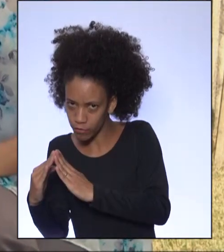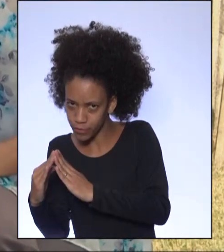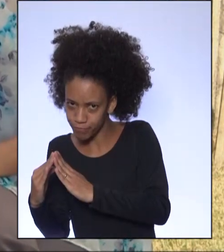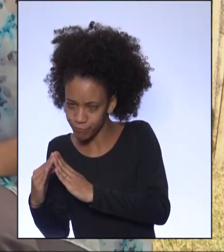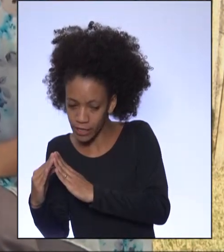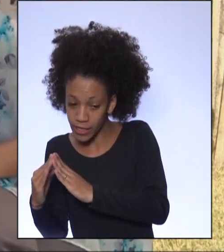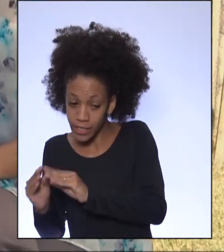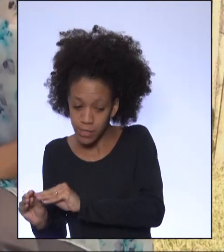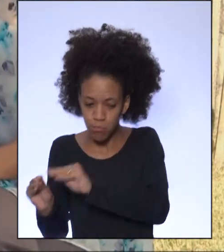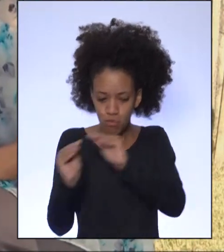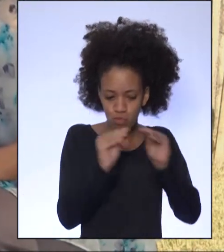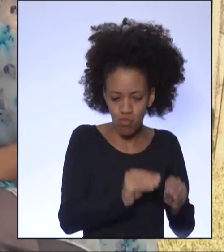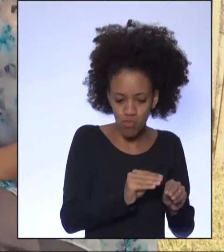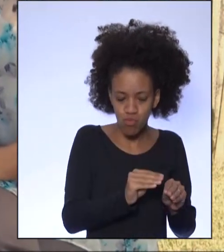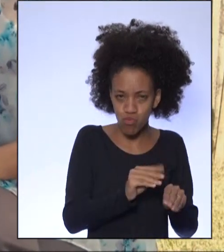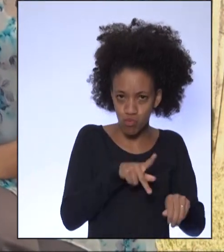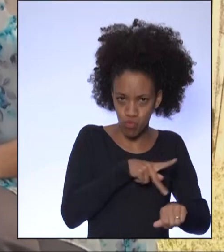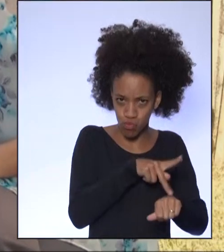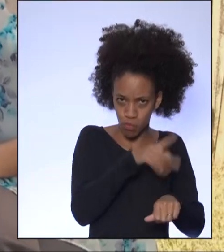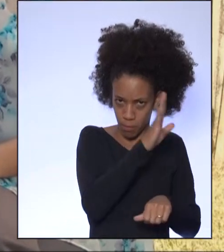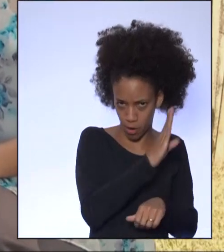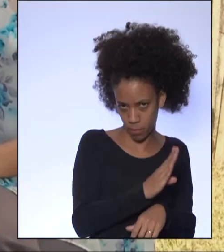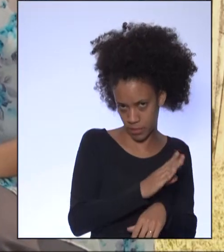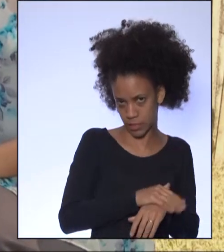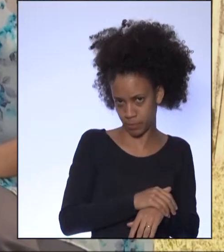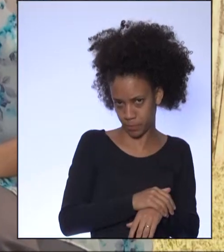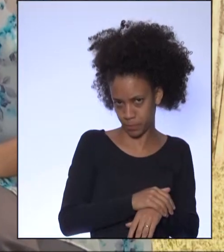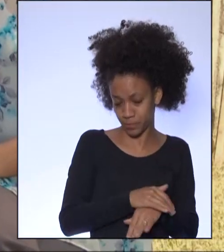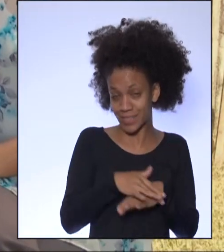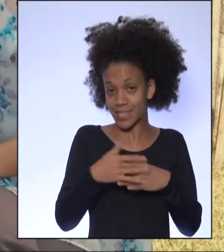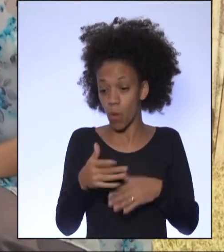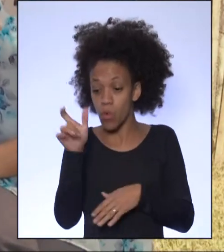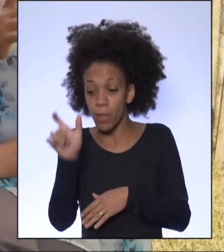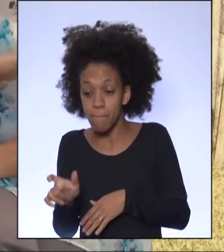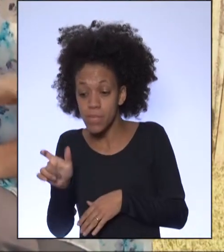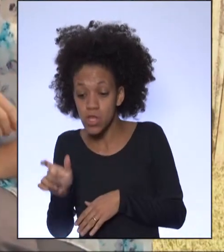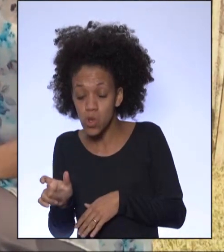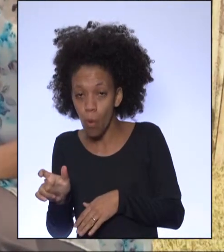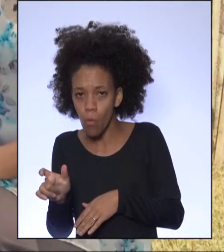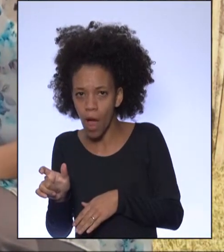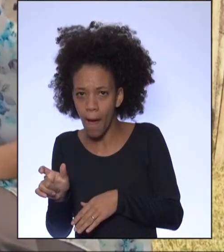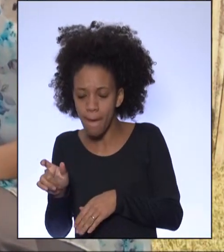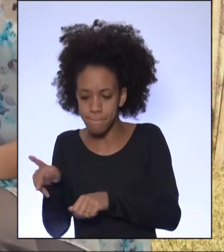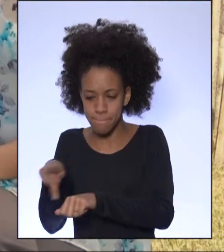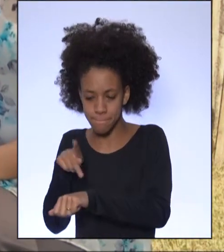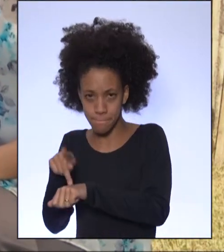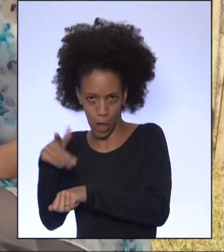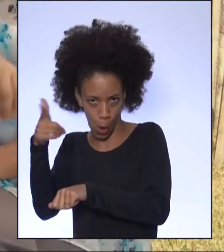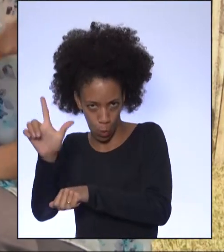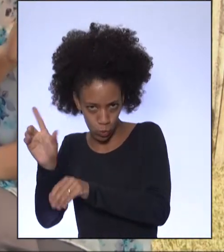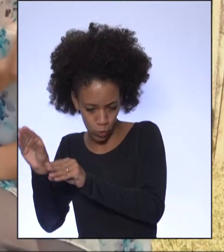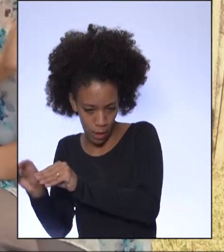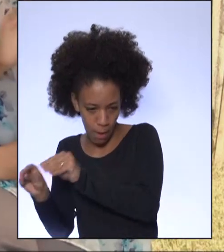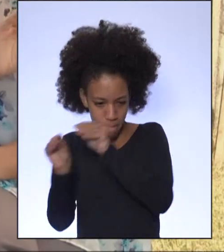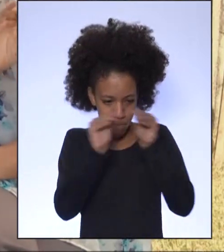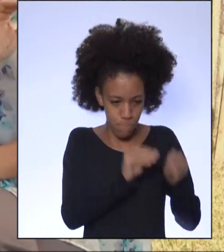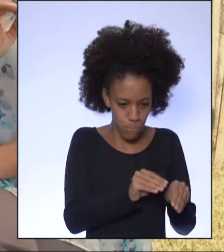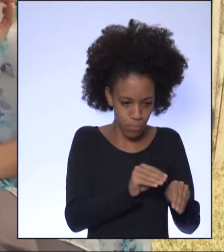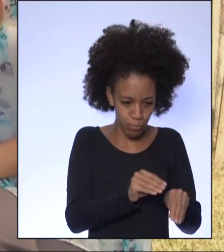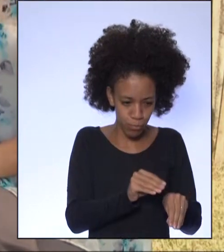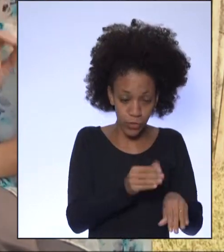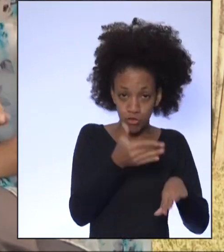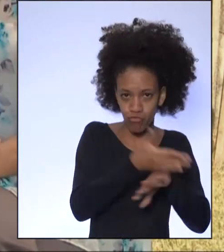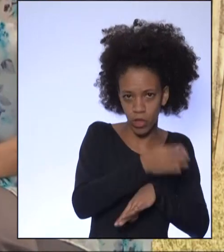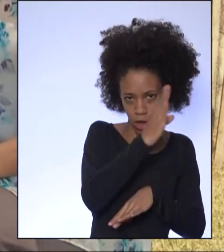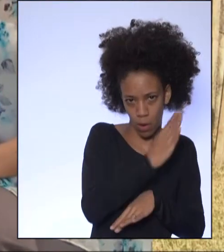Brasil. Quando alguém migra de outro país para o nosso, chamamos esse deslocamento de imigração.